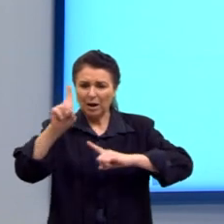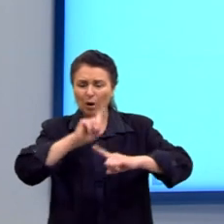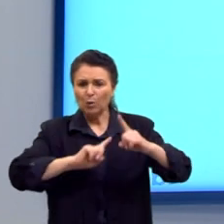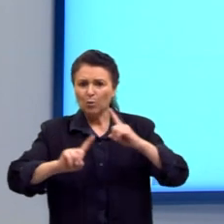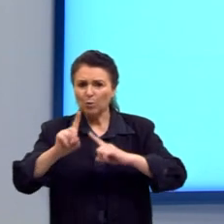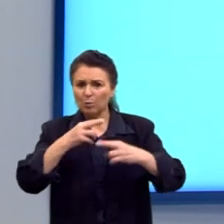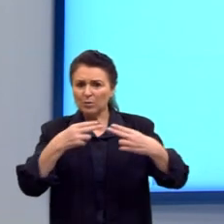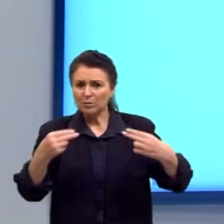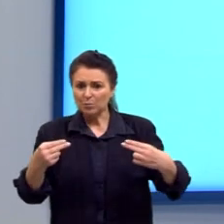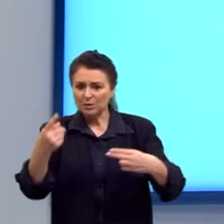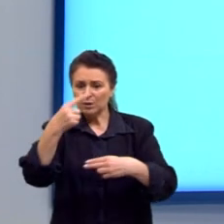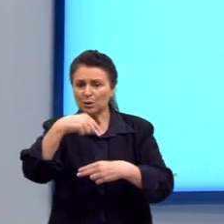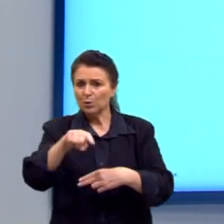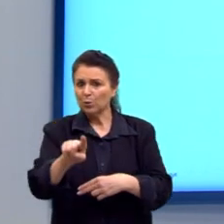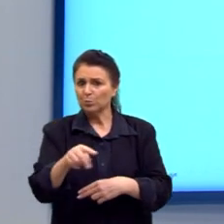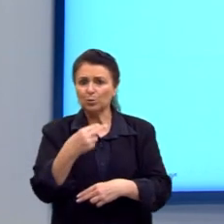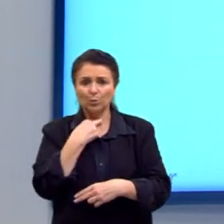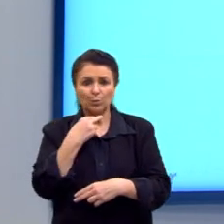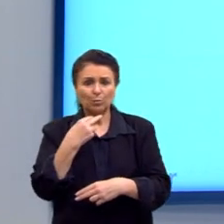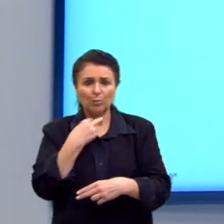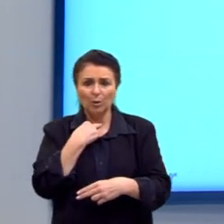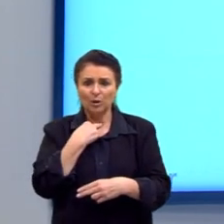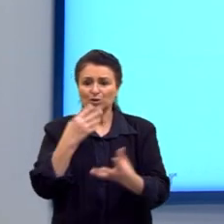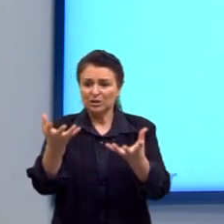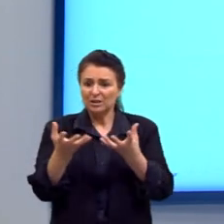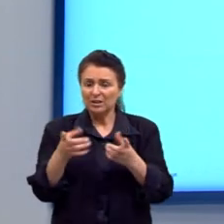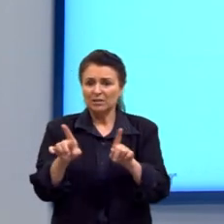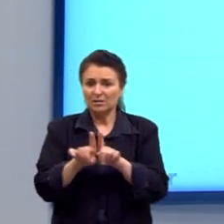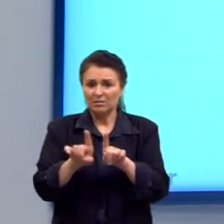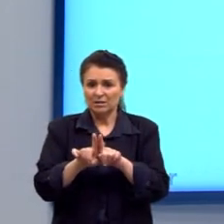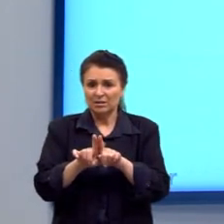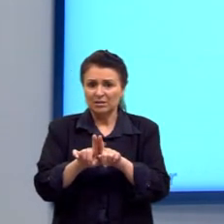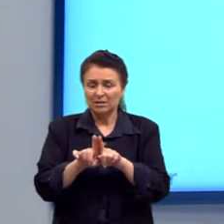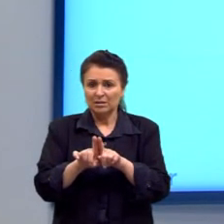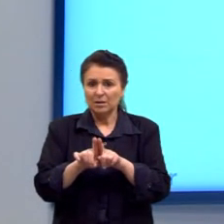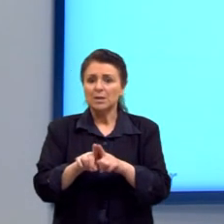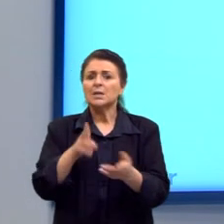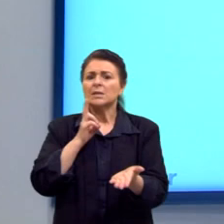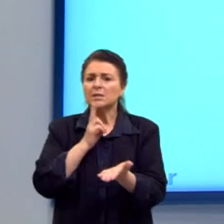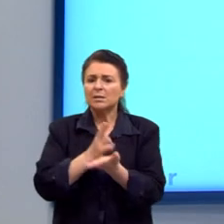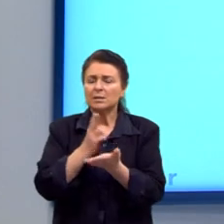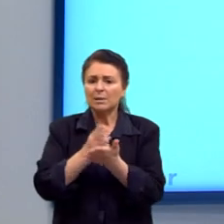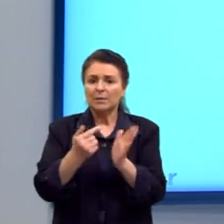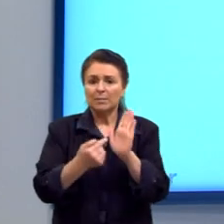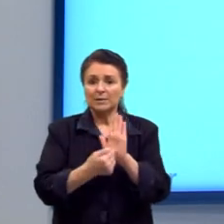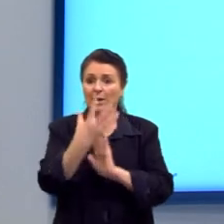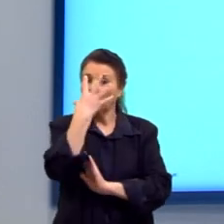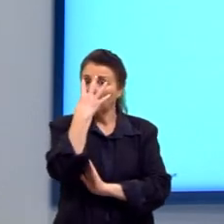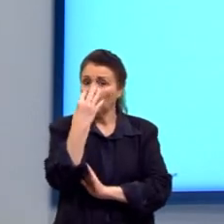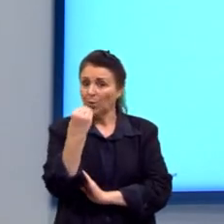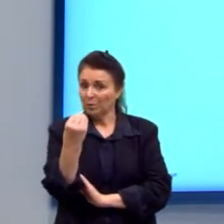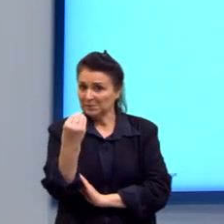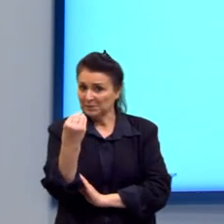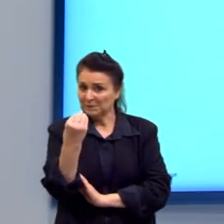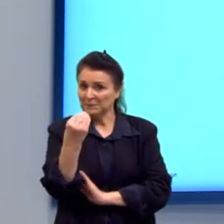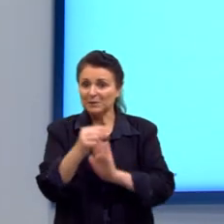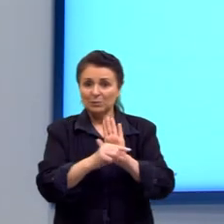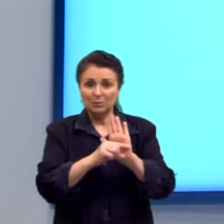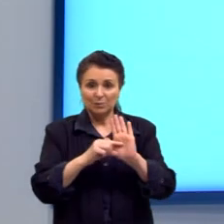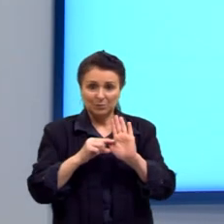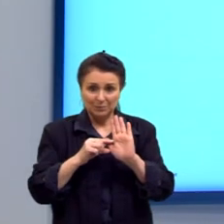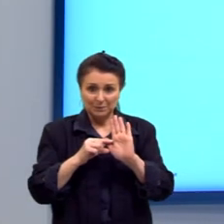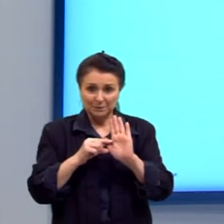a que outro não possa igualmente aspirar. Olha aqui, sempre que aparecer Hobbes, fique ligado, né? O que o Hobbes